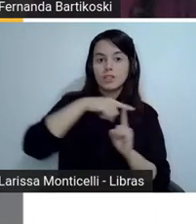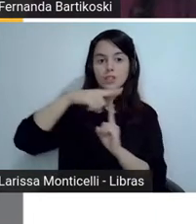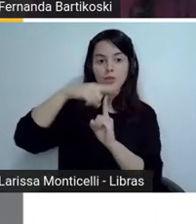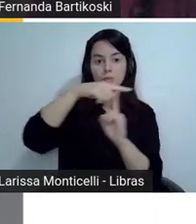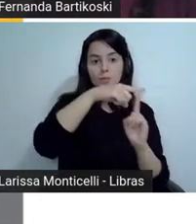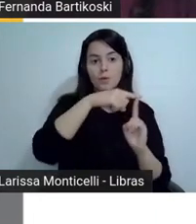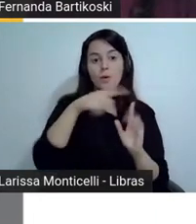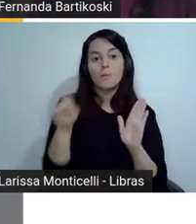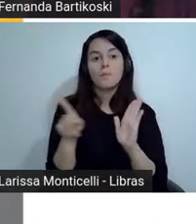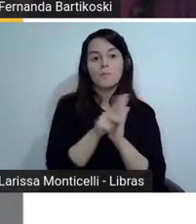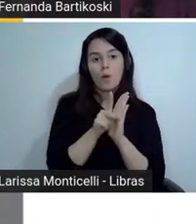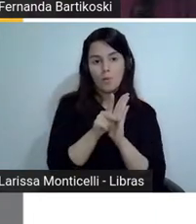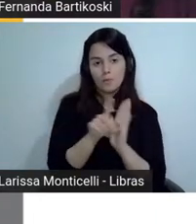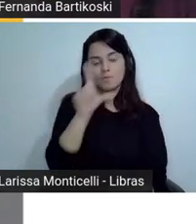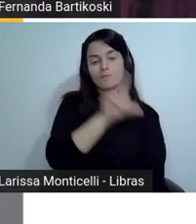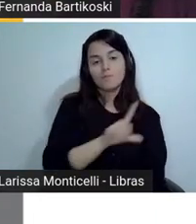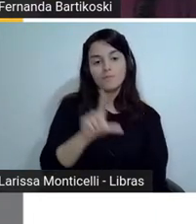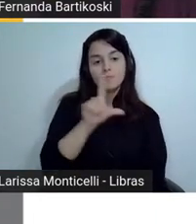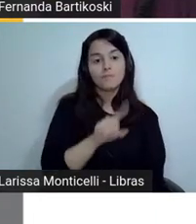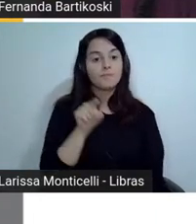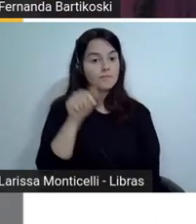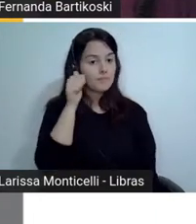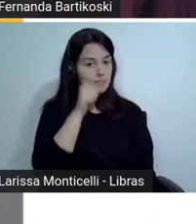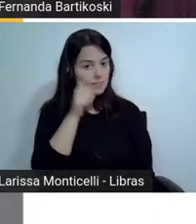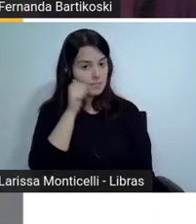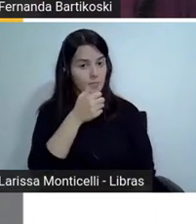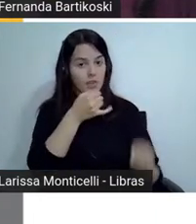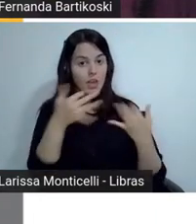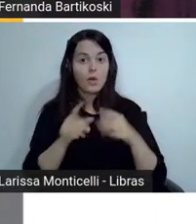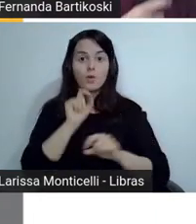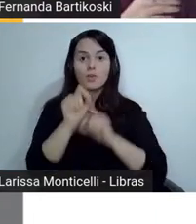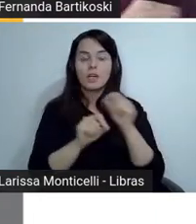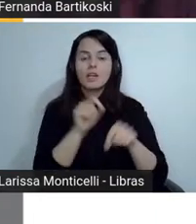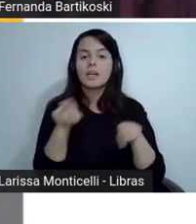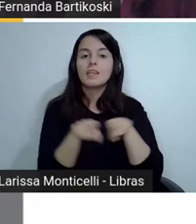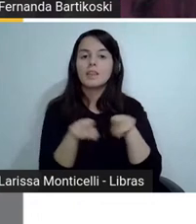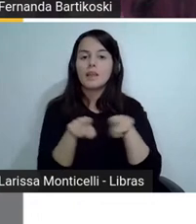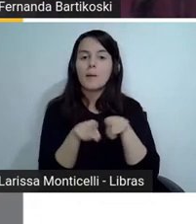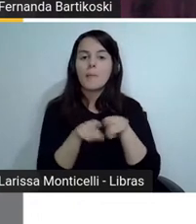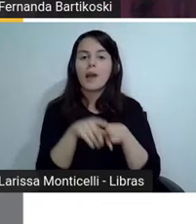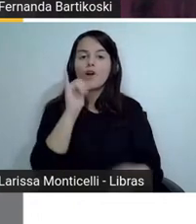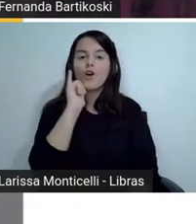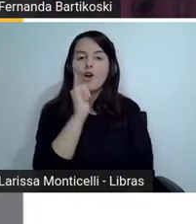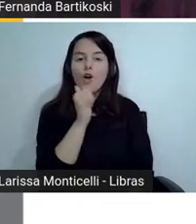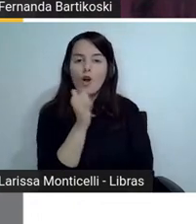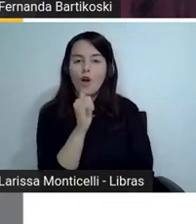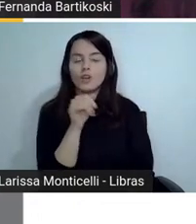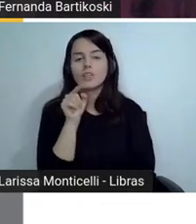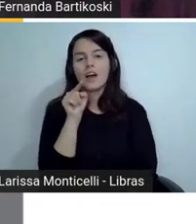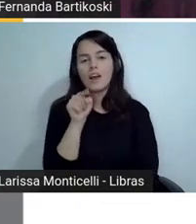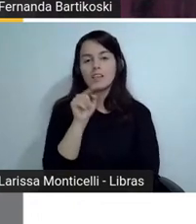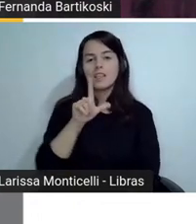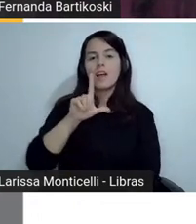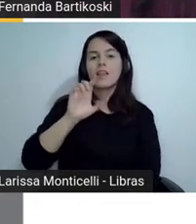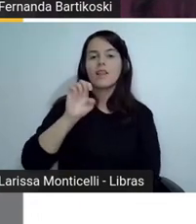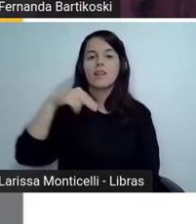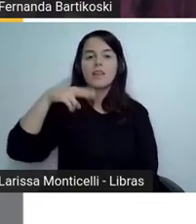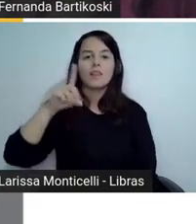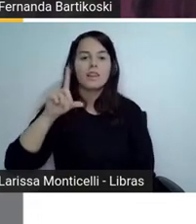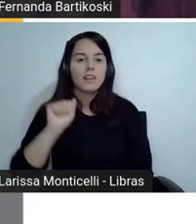também das lendas que uma das professoras já citou que é um gênero que os alunos gostam muito também das